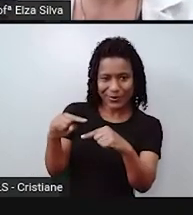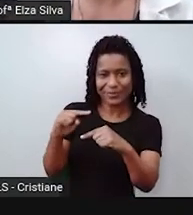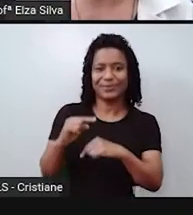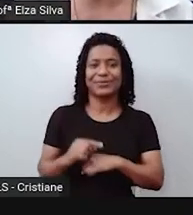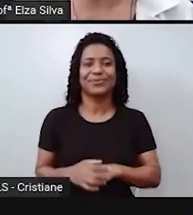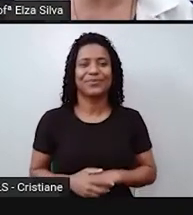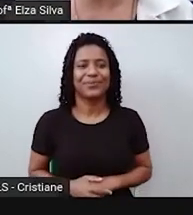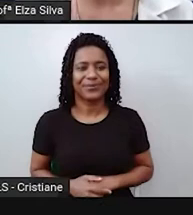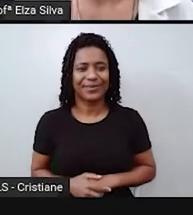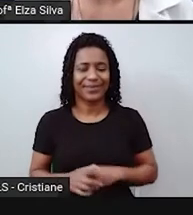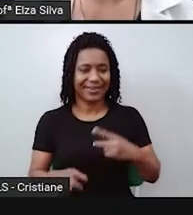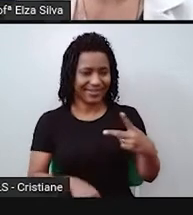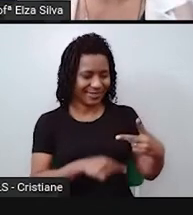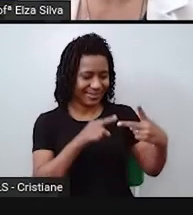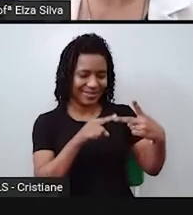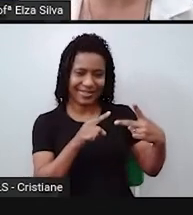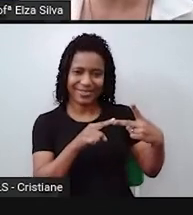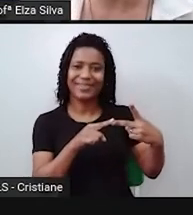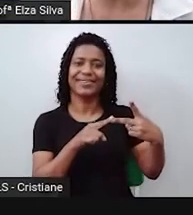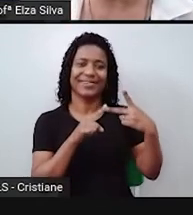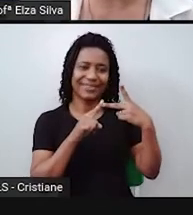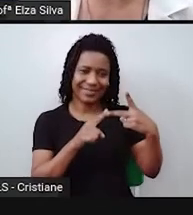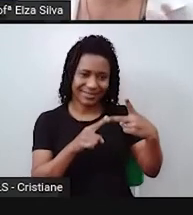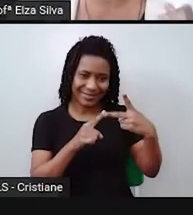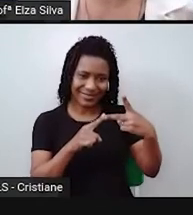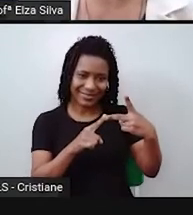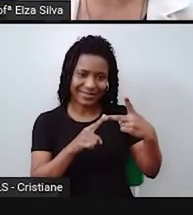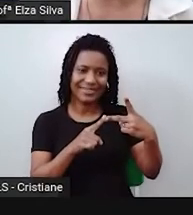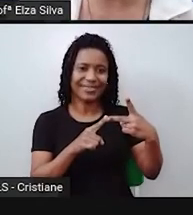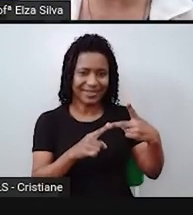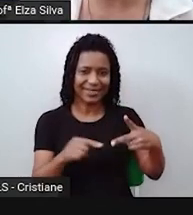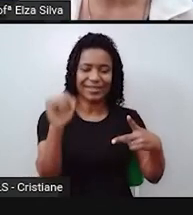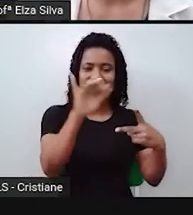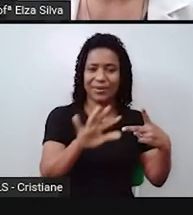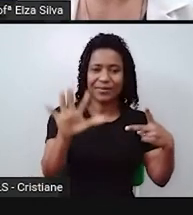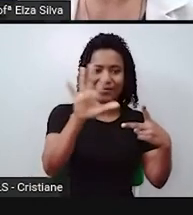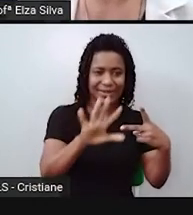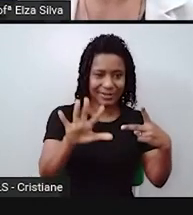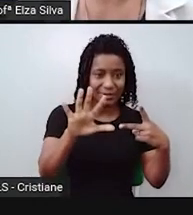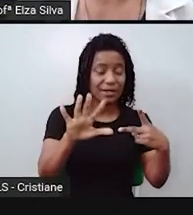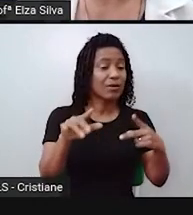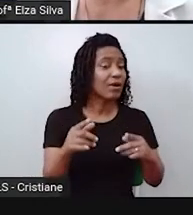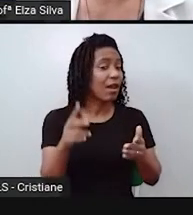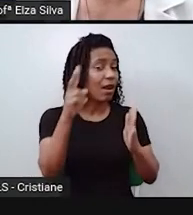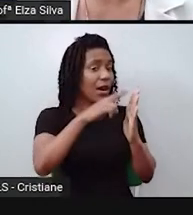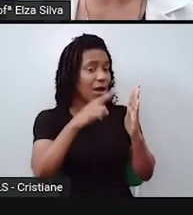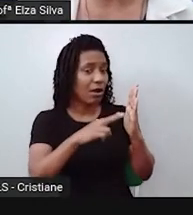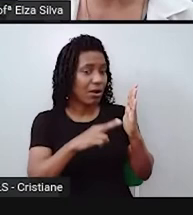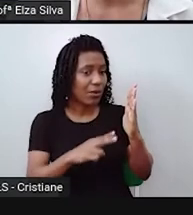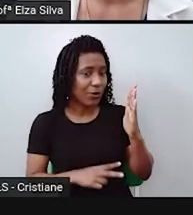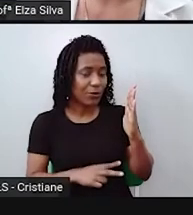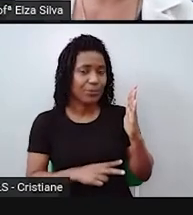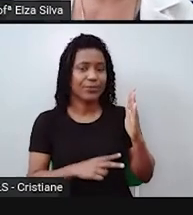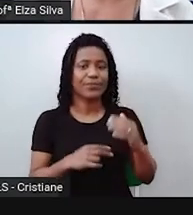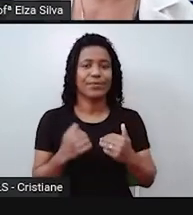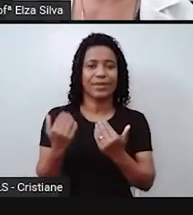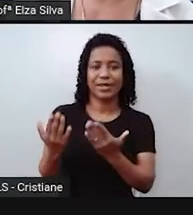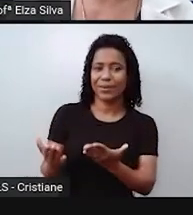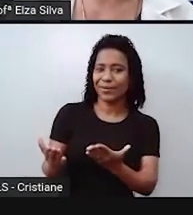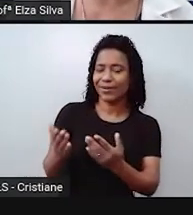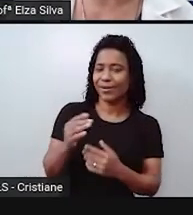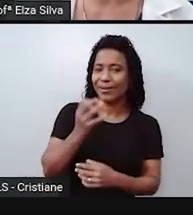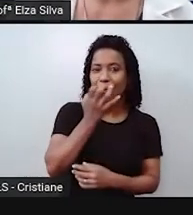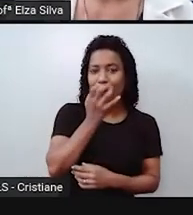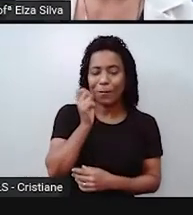também com humor, à leitura, né? A produção de textos. E o nosso personagem é um cat. E ele diz,